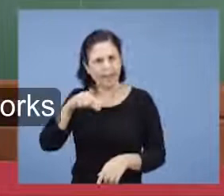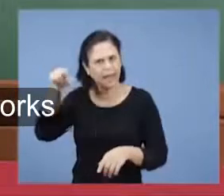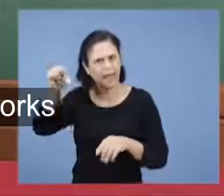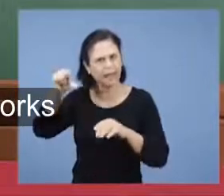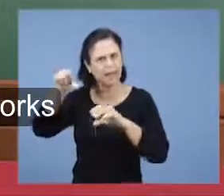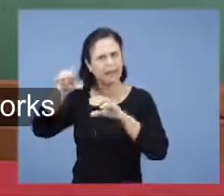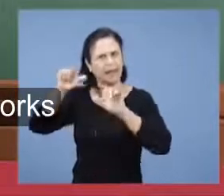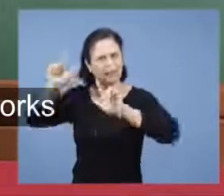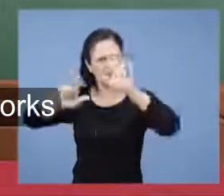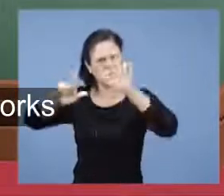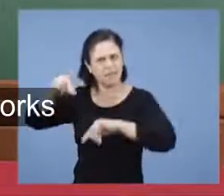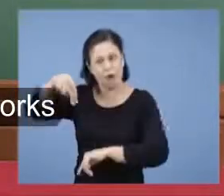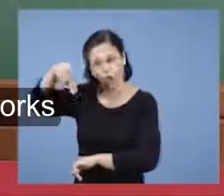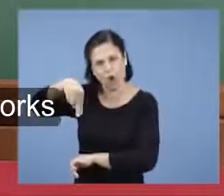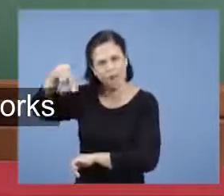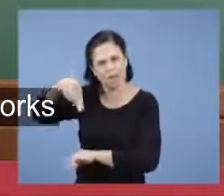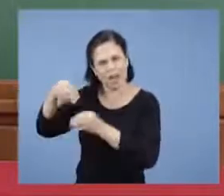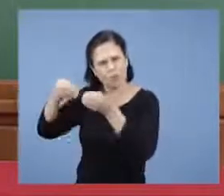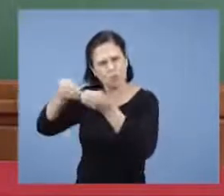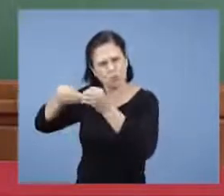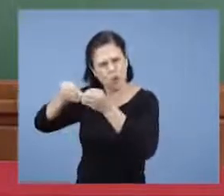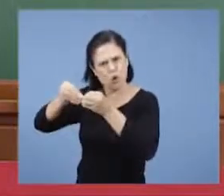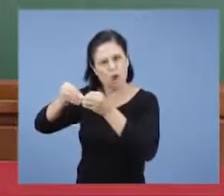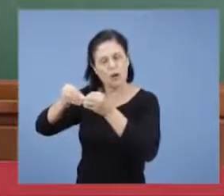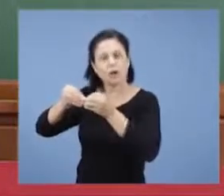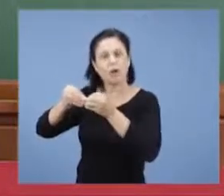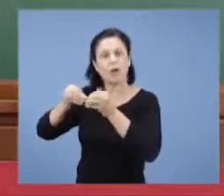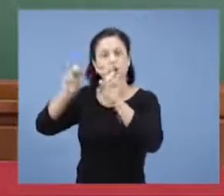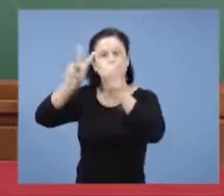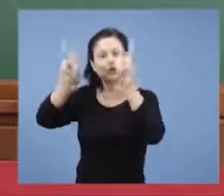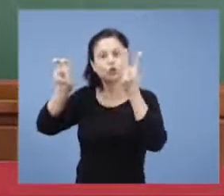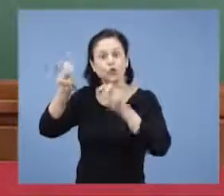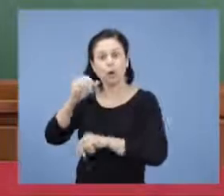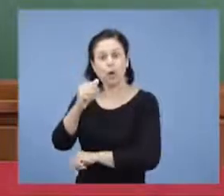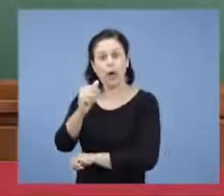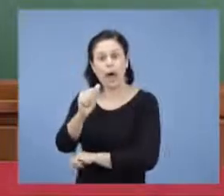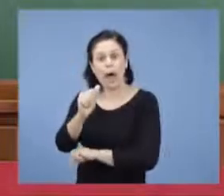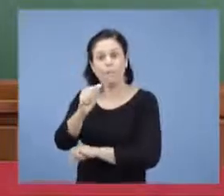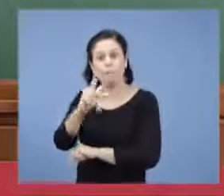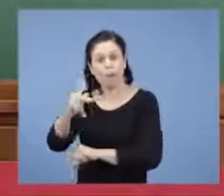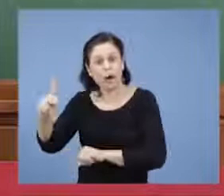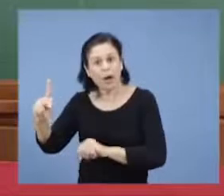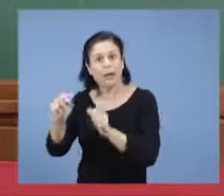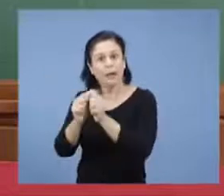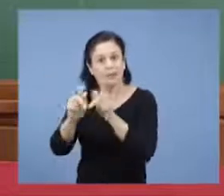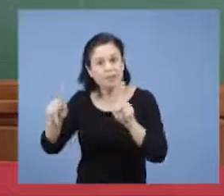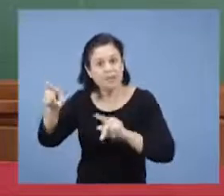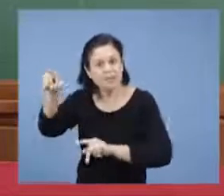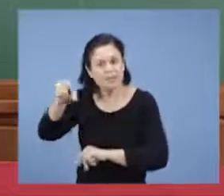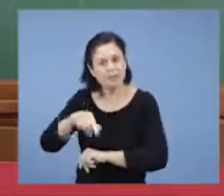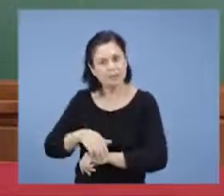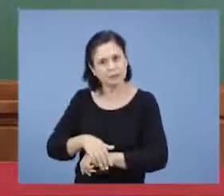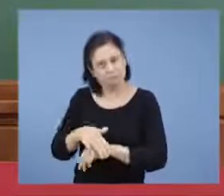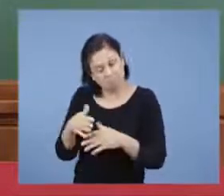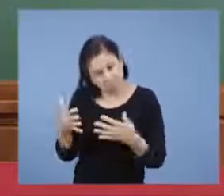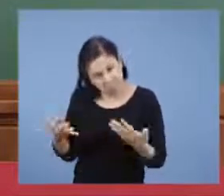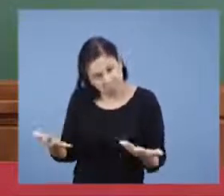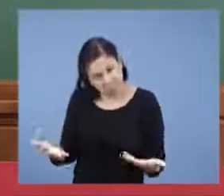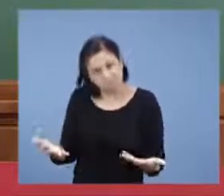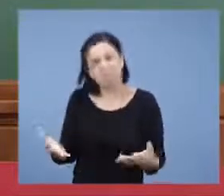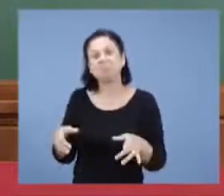de cinema, de televisão. Elas estão expondo isso frequentemente. E até